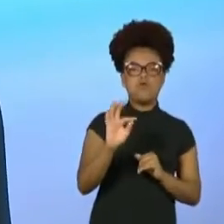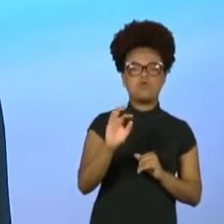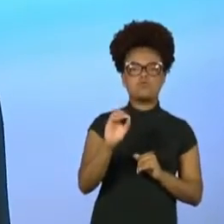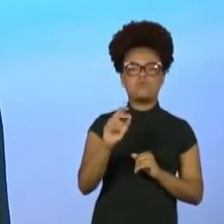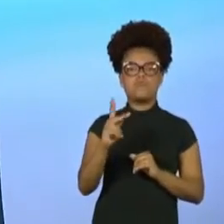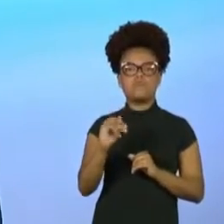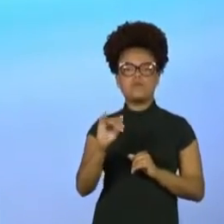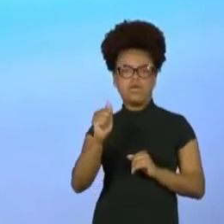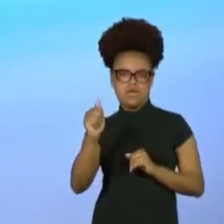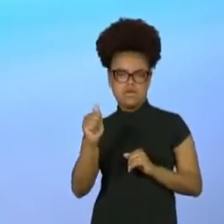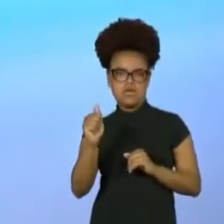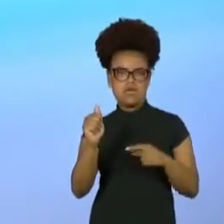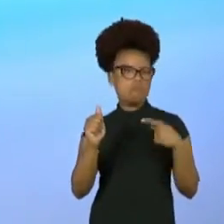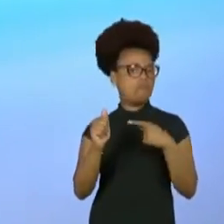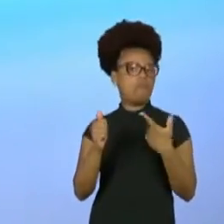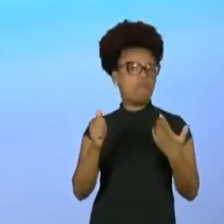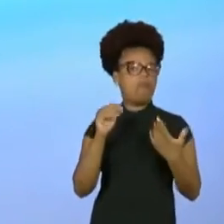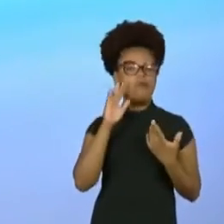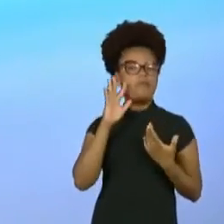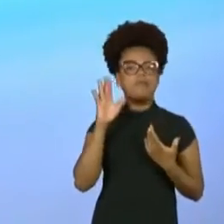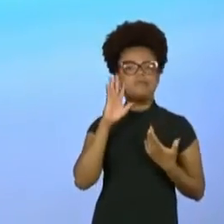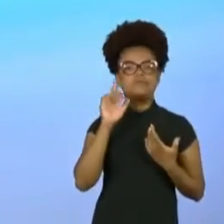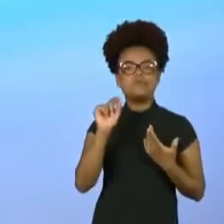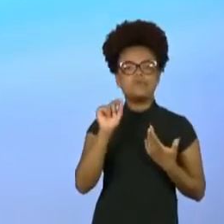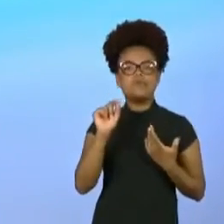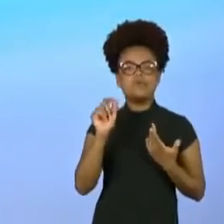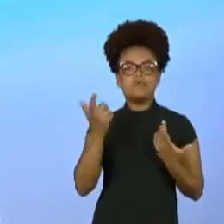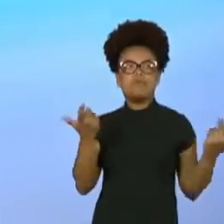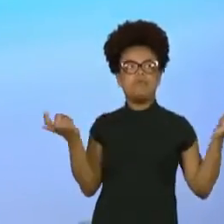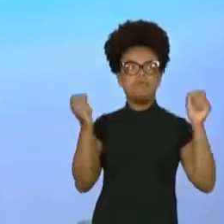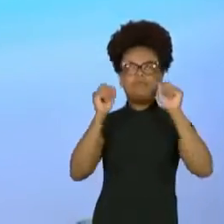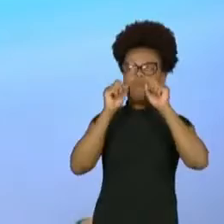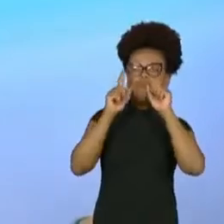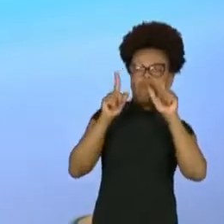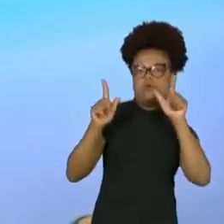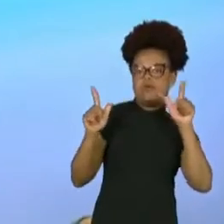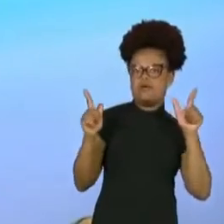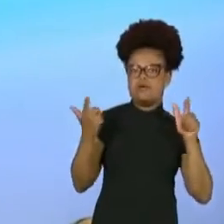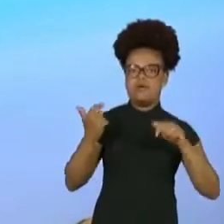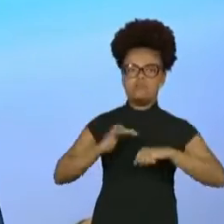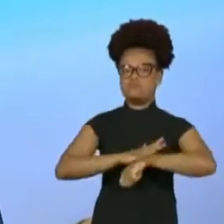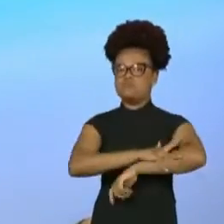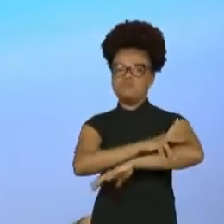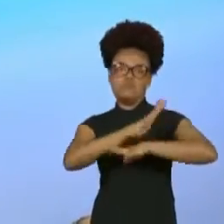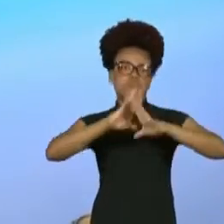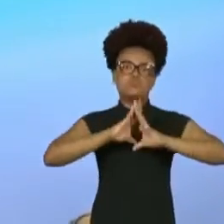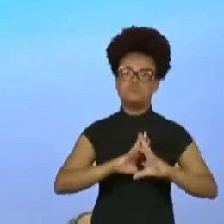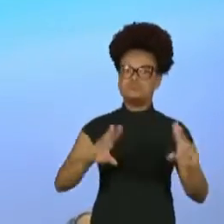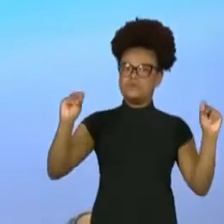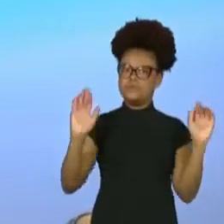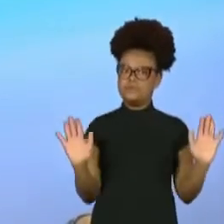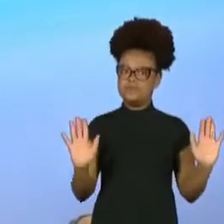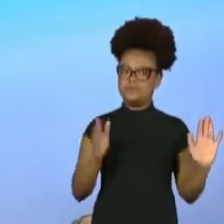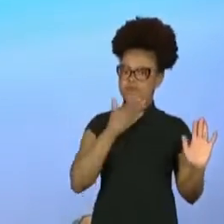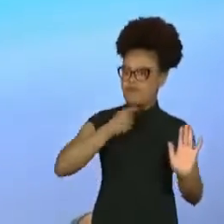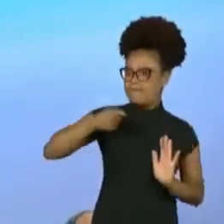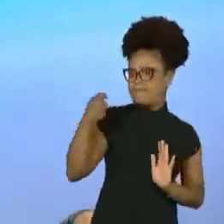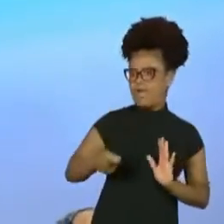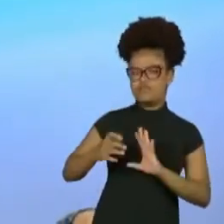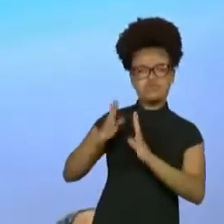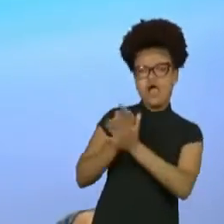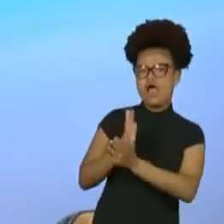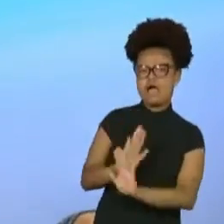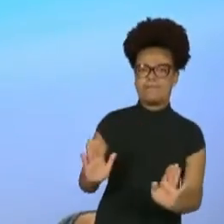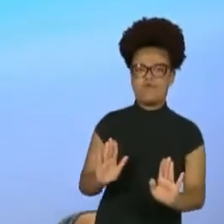existisse mais racismo, machismo, homofobia, não existisse